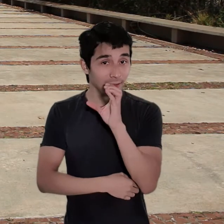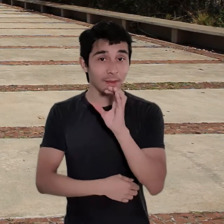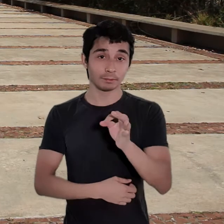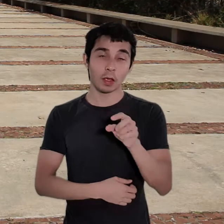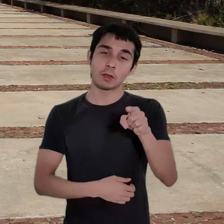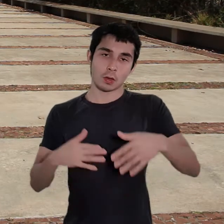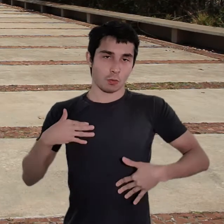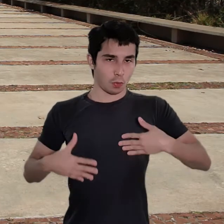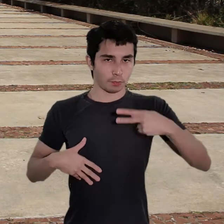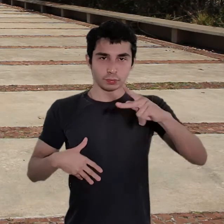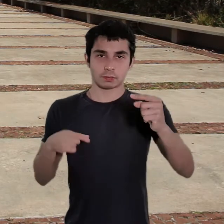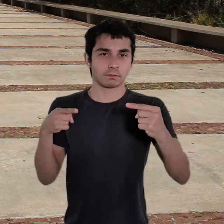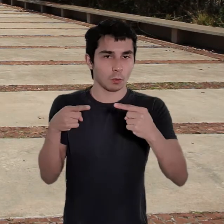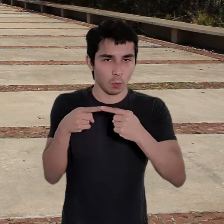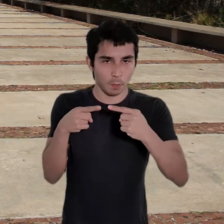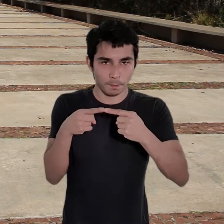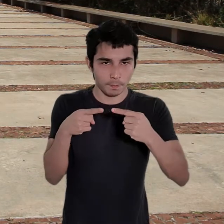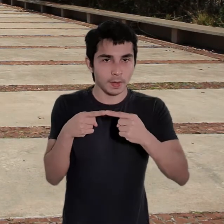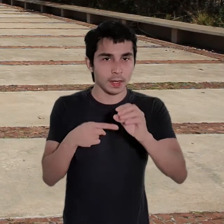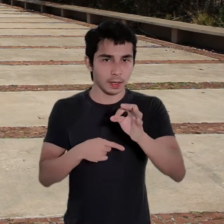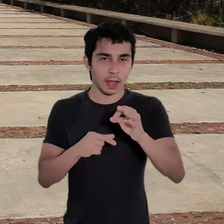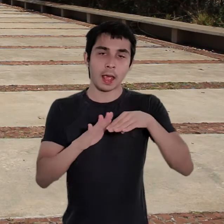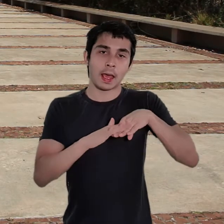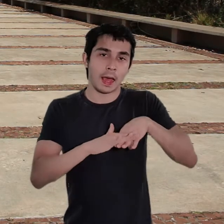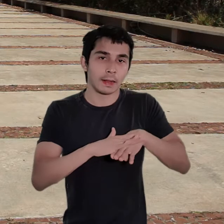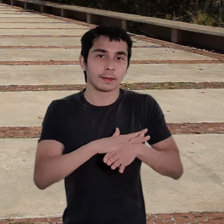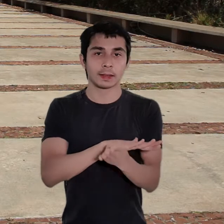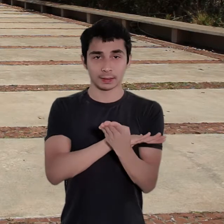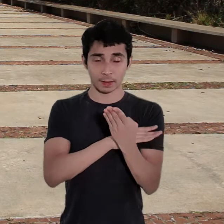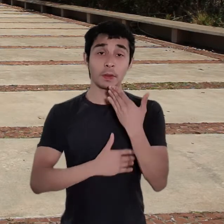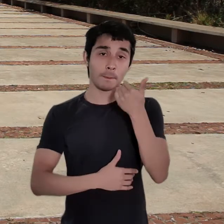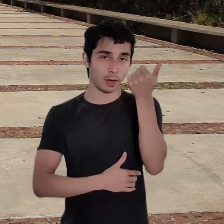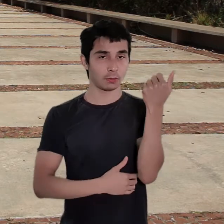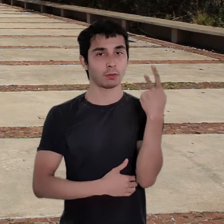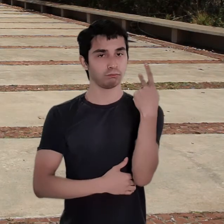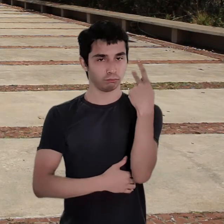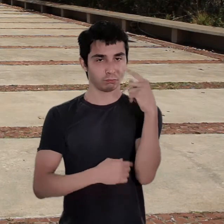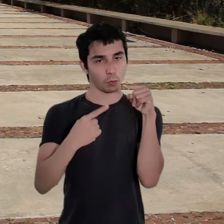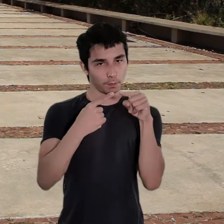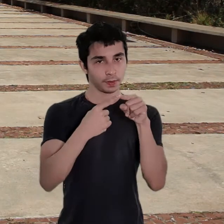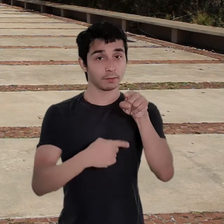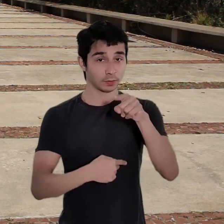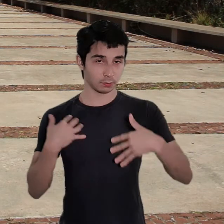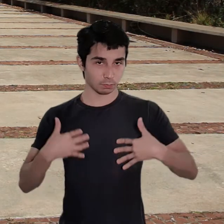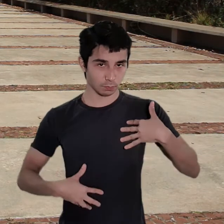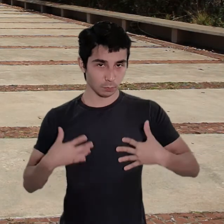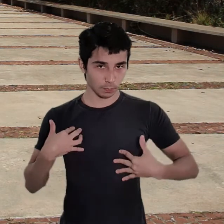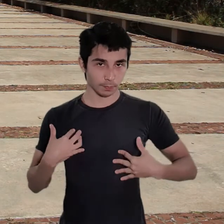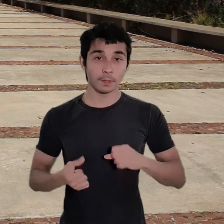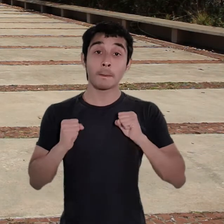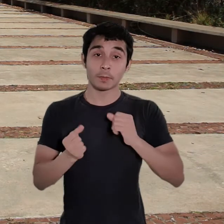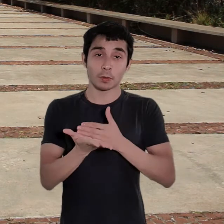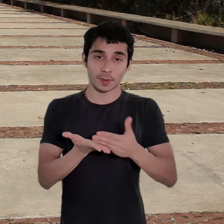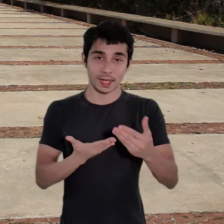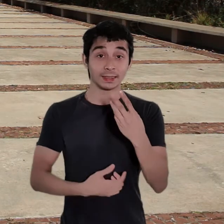um pouco mais alta. E aí vocês se adaptem à sua condição física para fazer a melhor intensidade que cabe a você. Certo? Então,